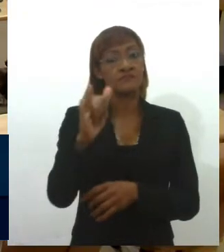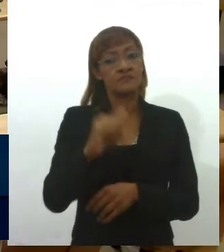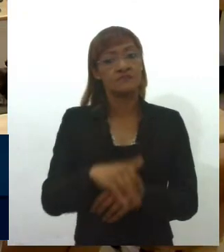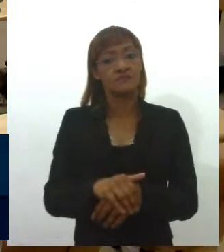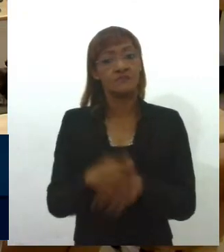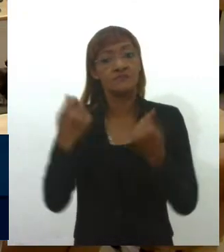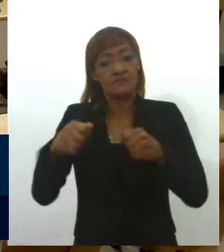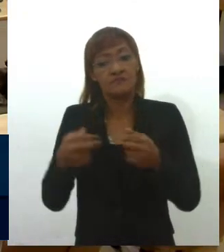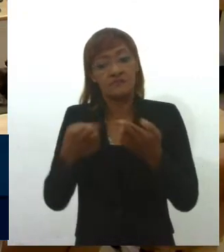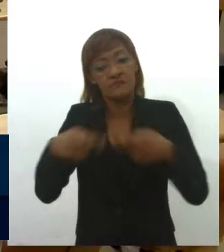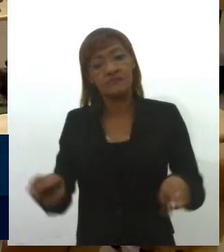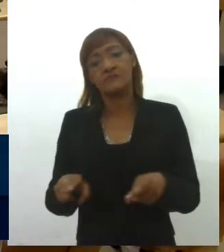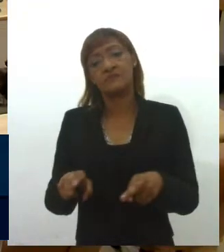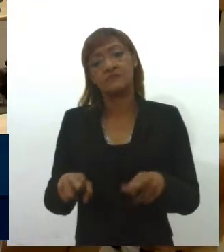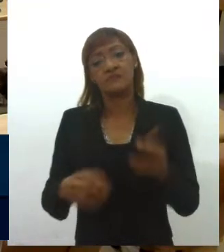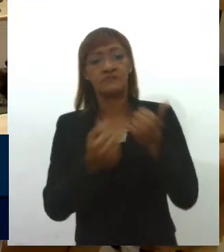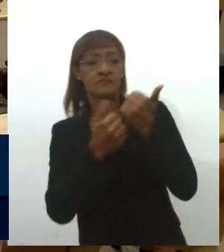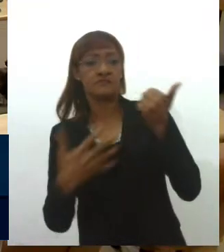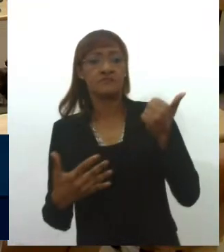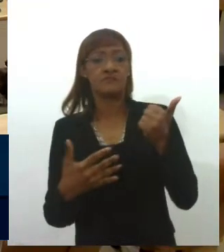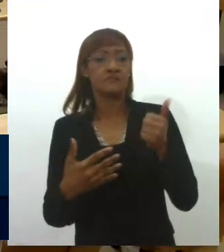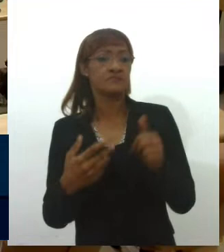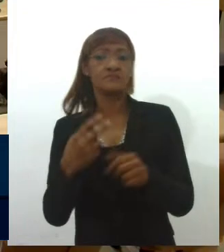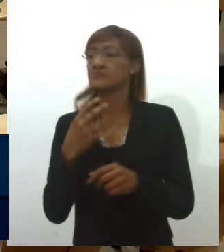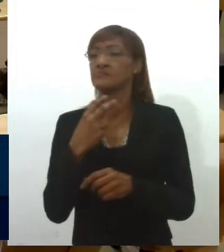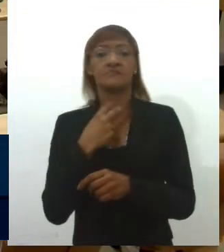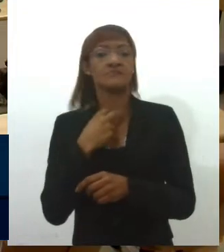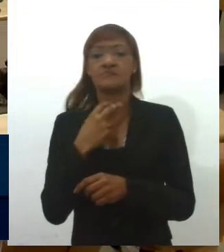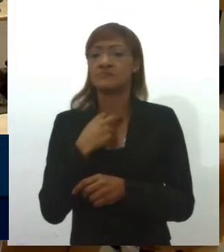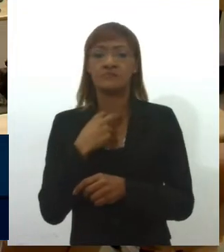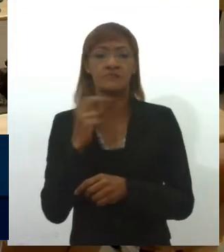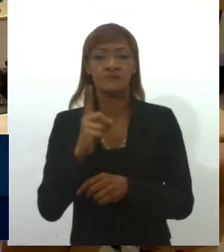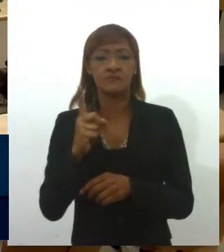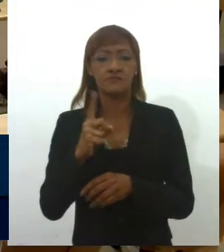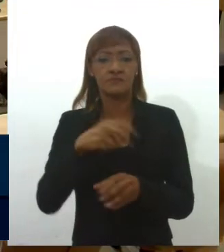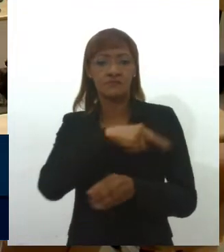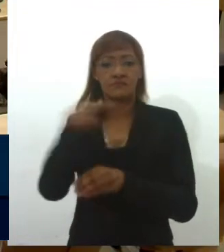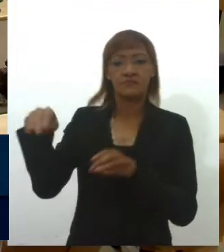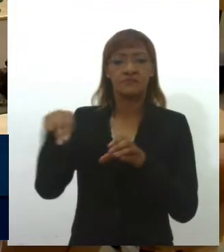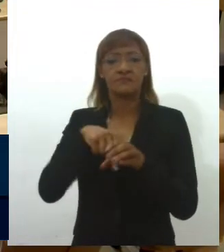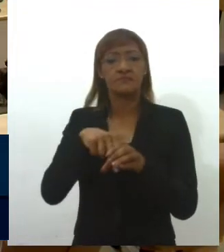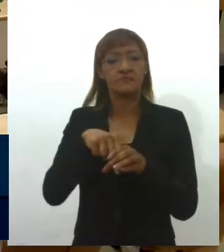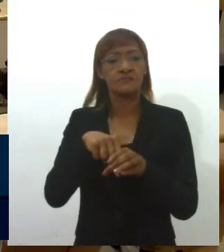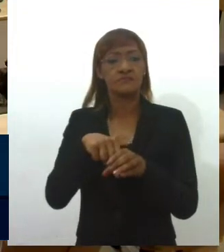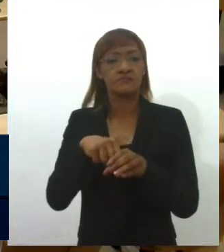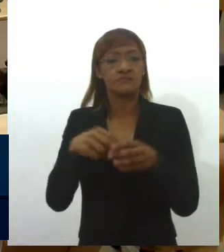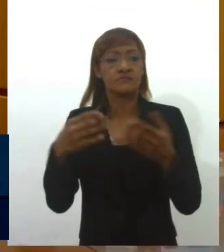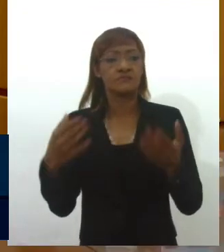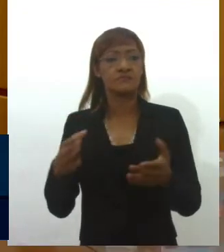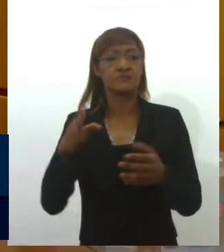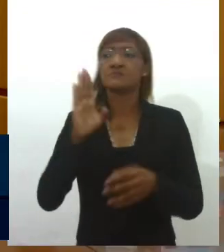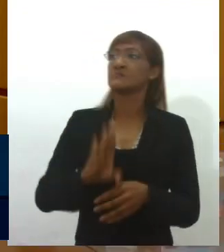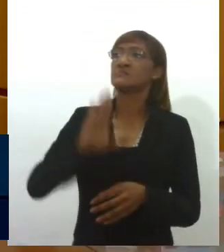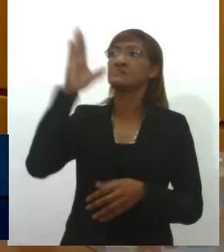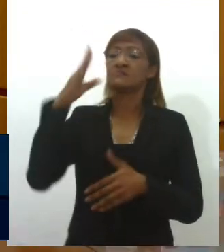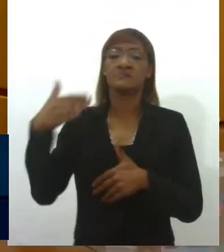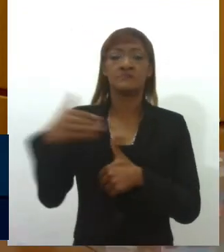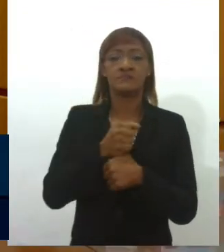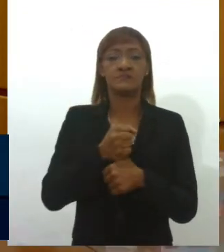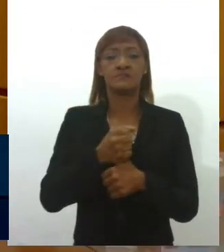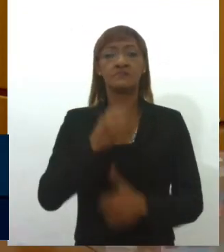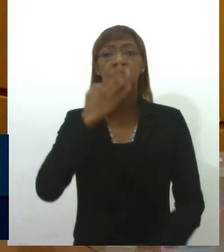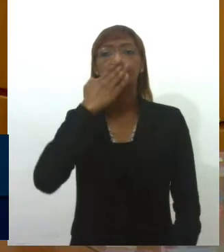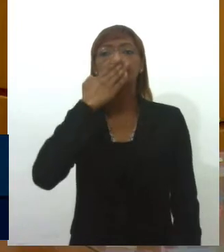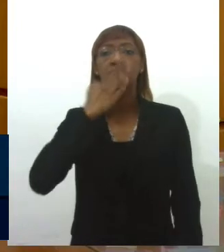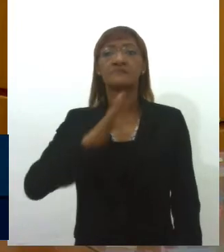providências, porque não pode um parlamentar subir à tribuna no dia da posse, jurar